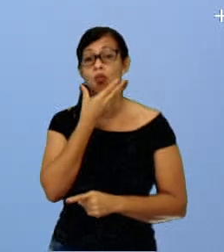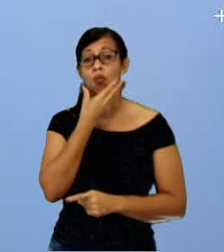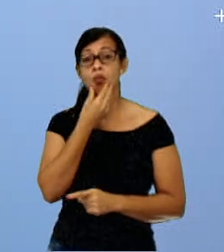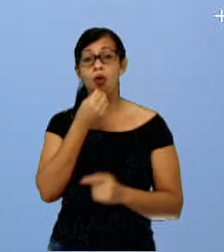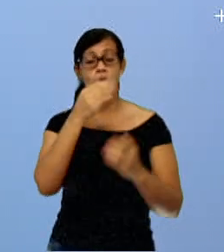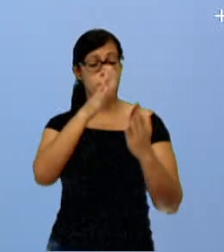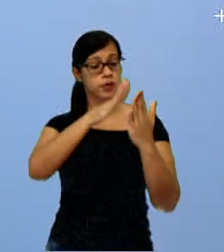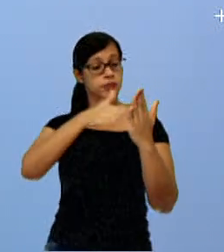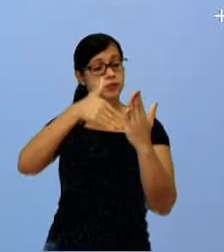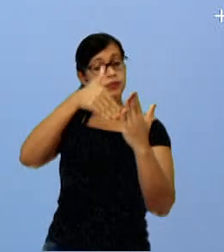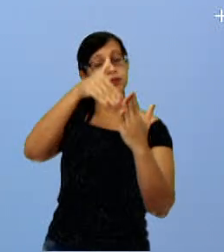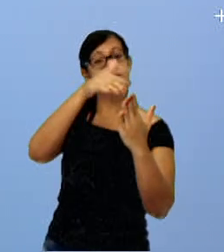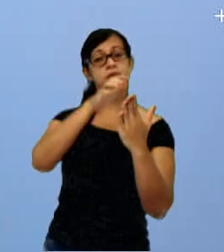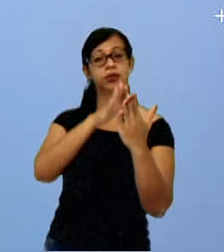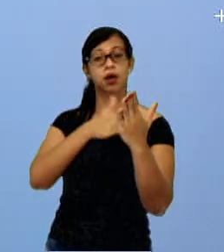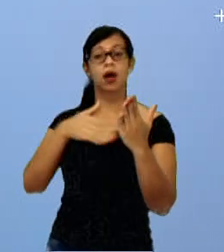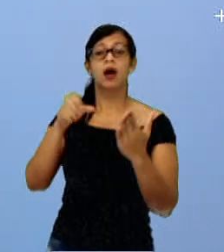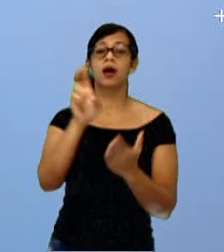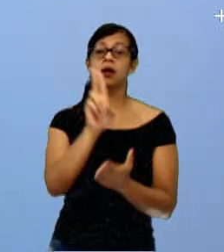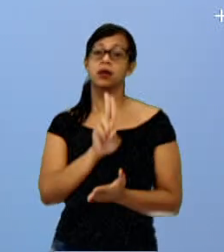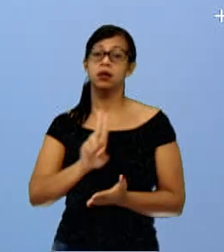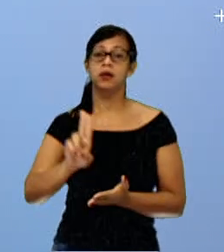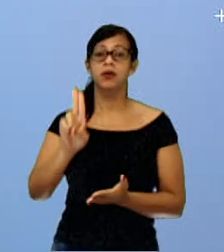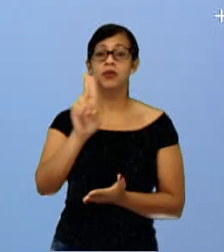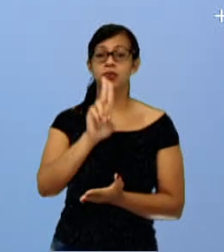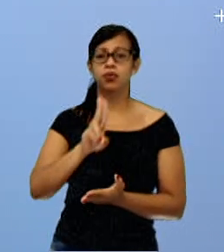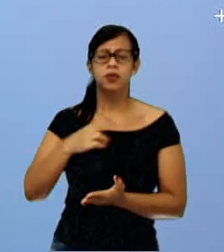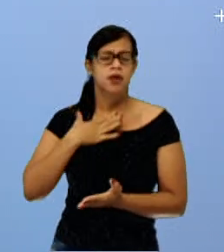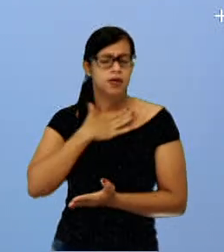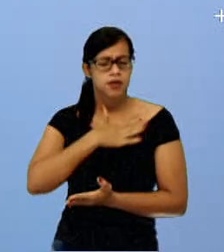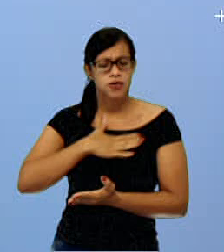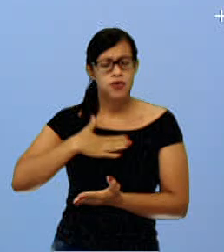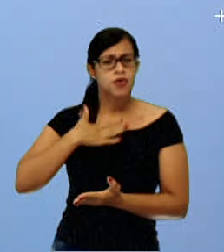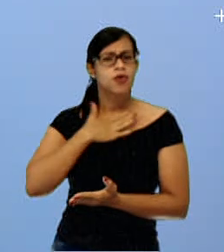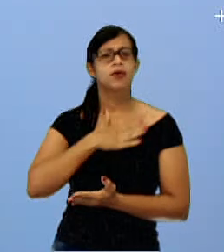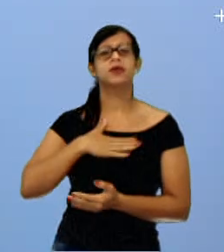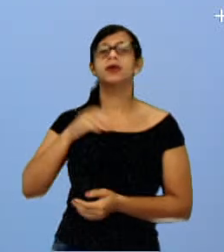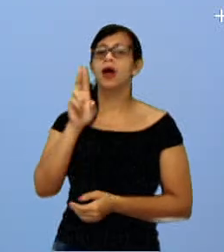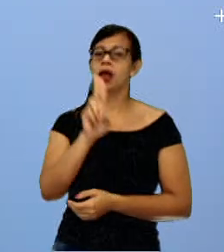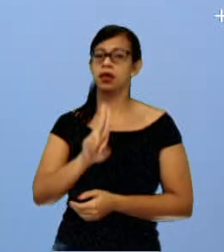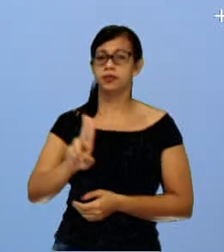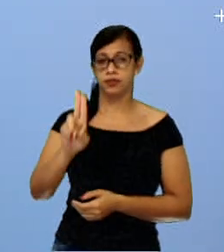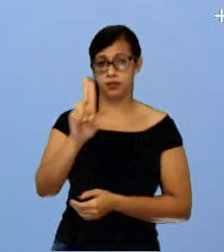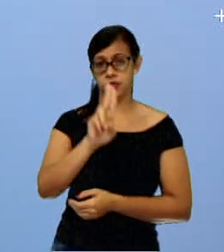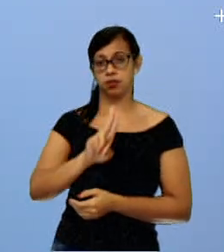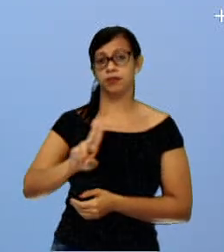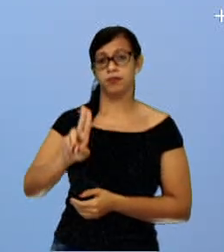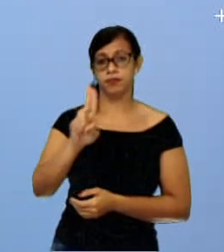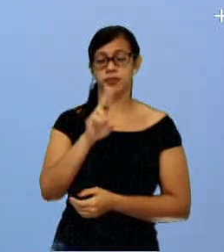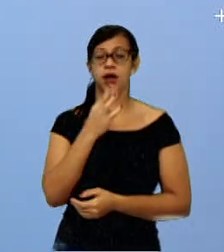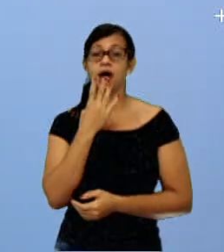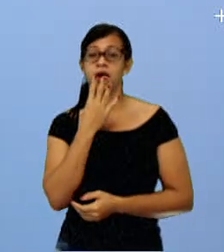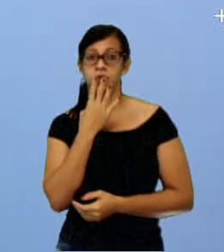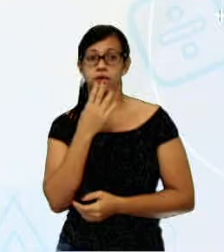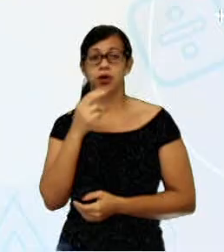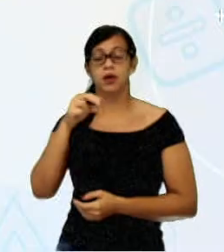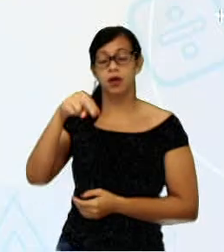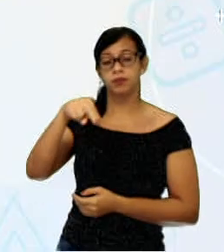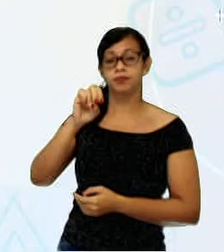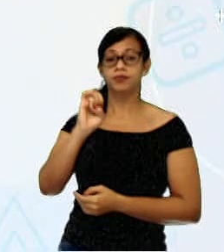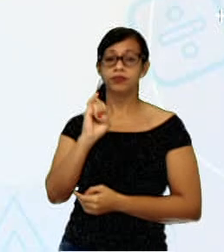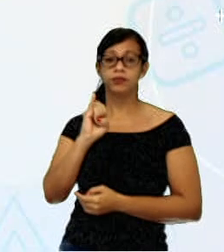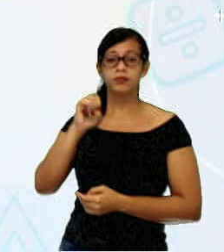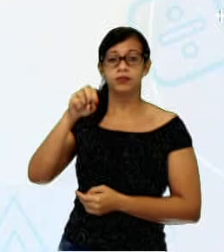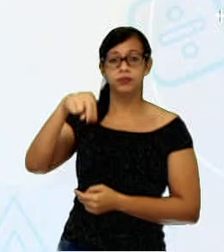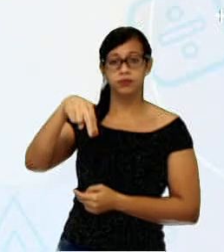que costuma usar bastante, que gosta de usar a tinta nanquim nas suas obras. É Gil Vicente. Gil